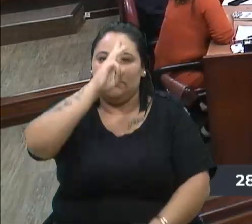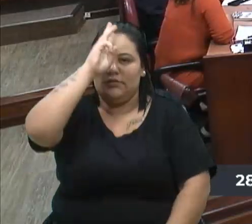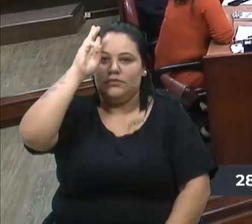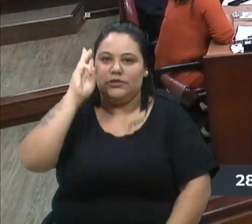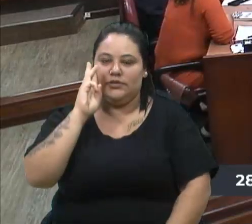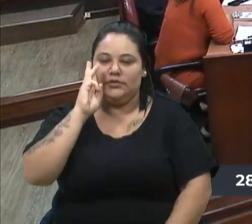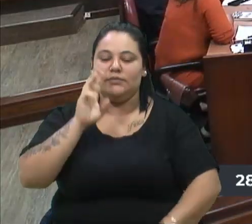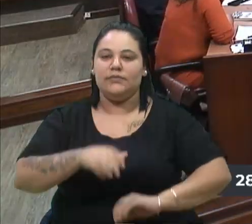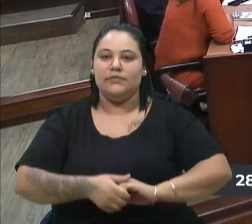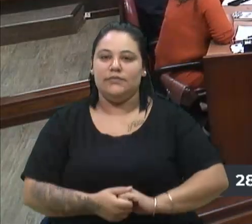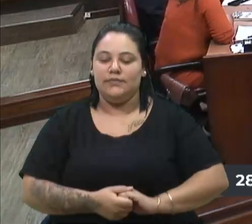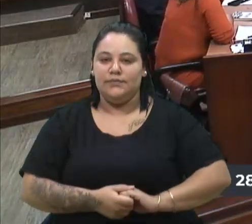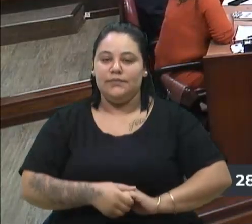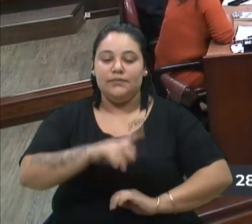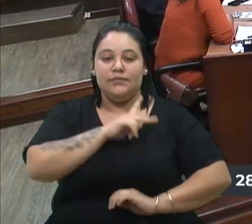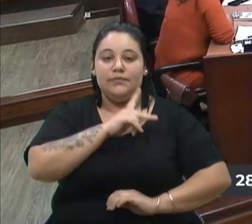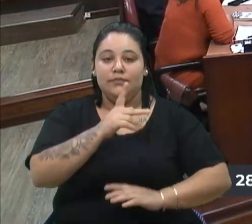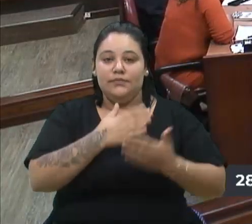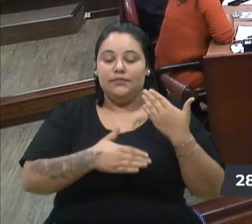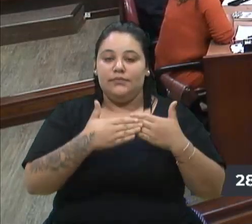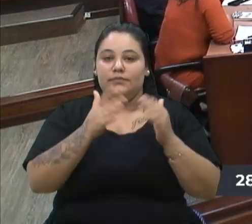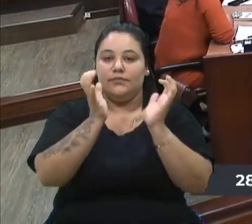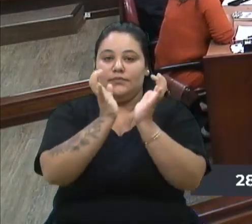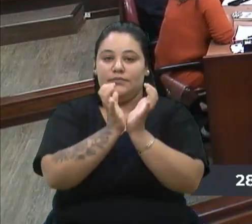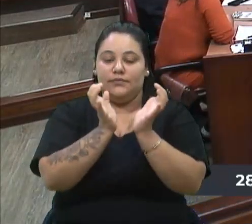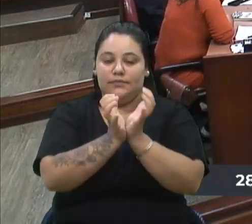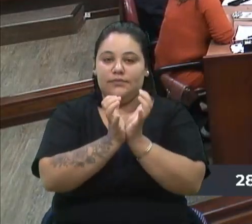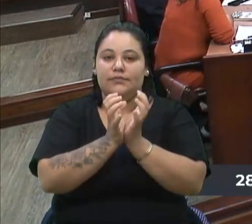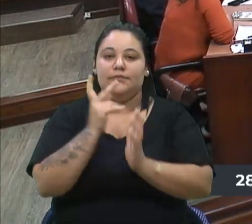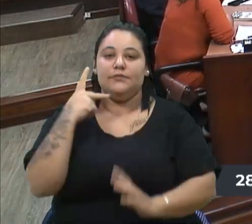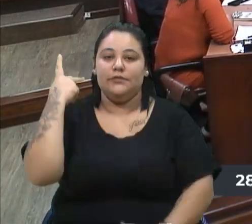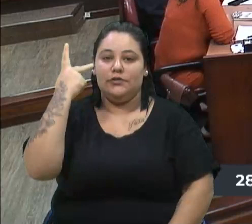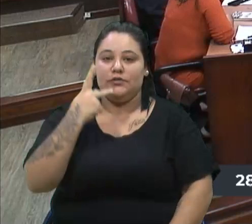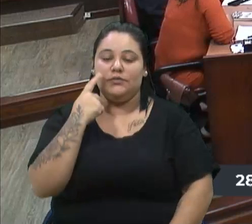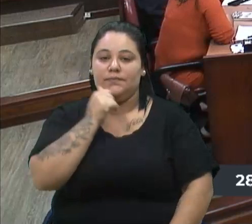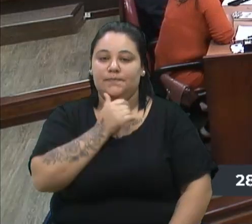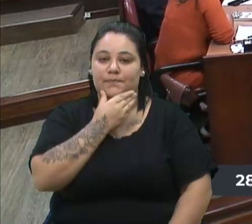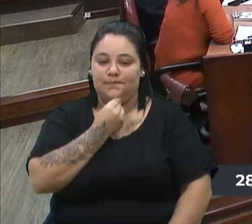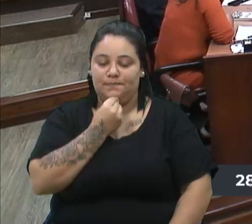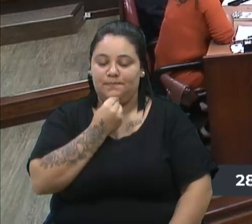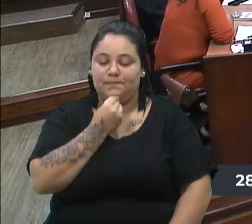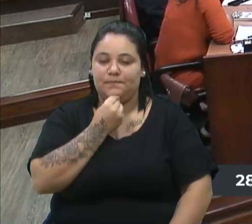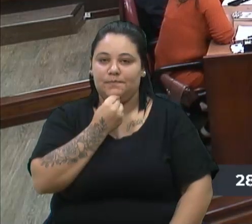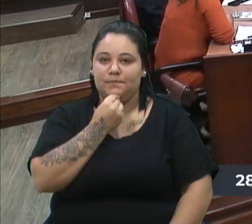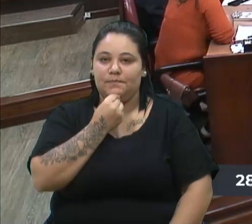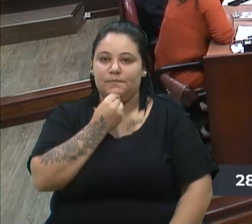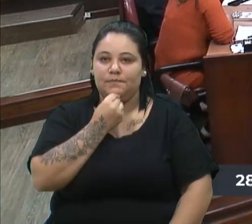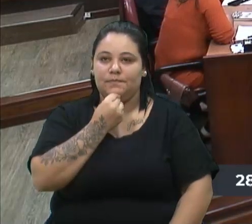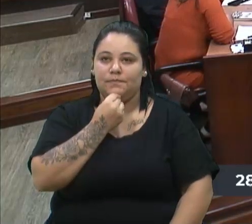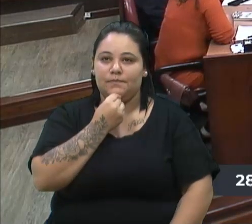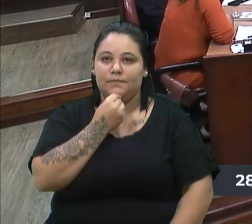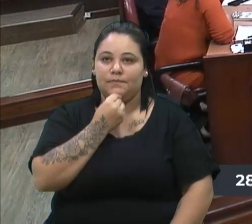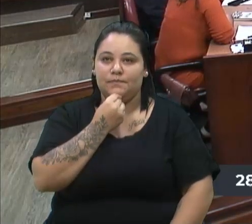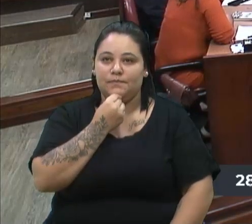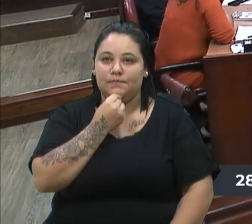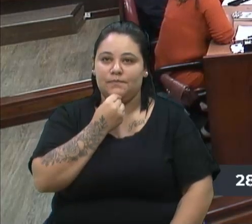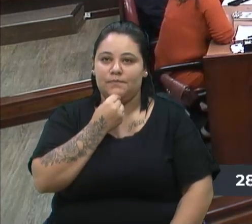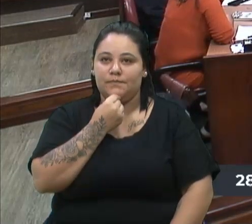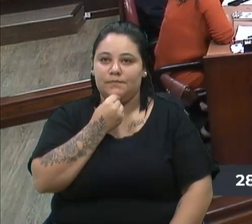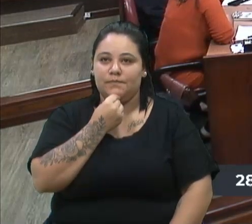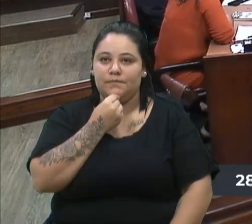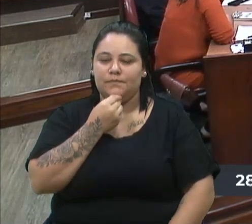Senhor Presidente, colegas, vereadores e vereadoras, ali atrás, na outra